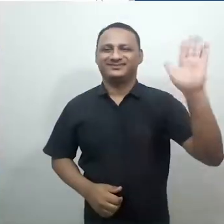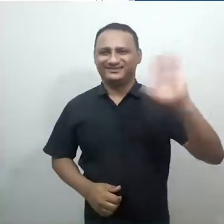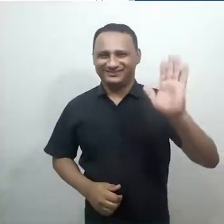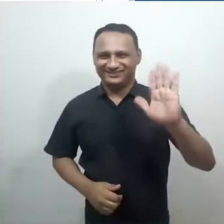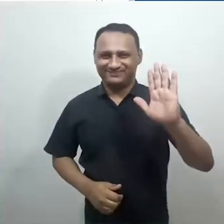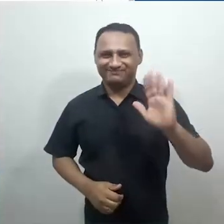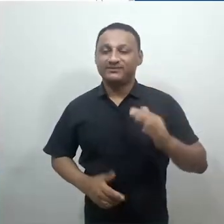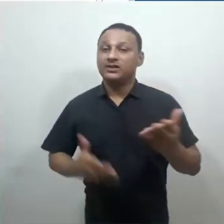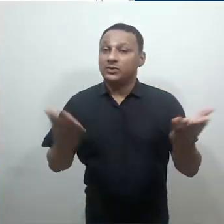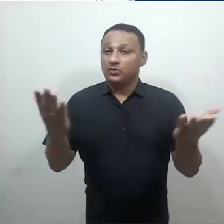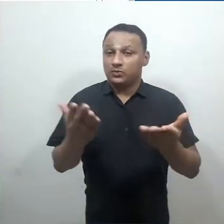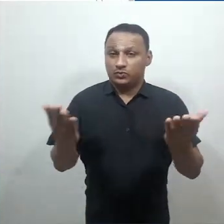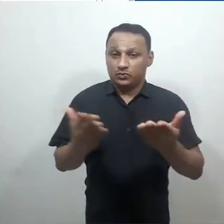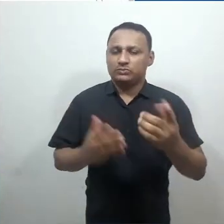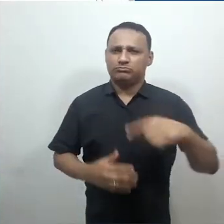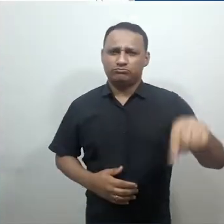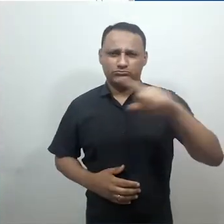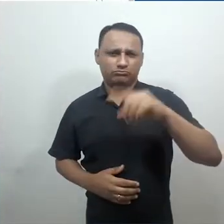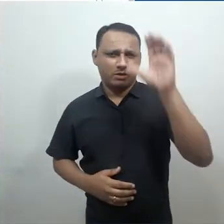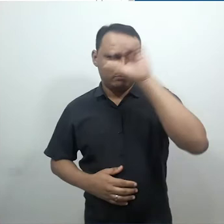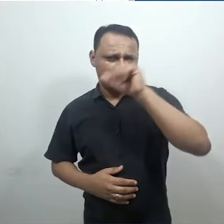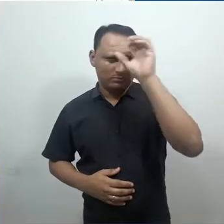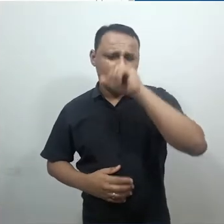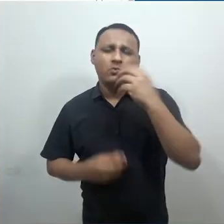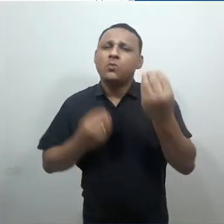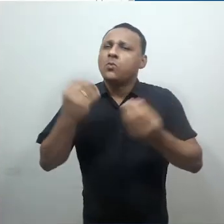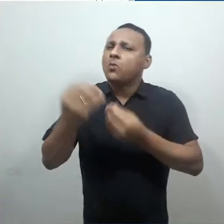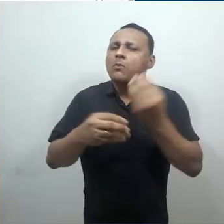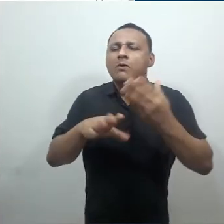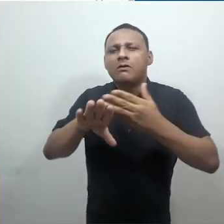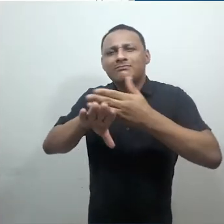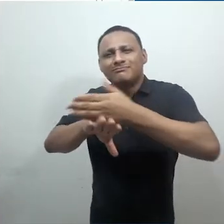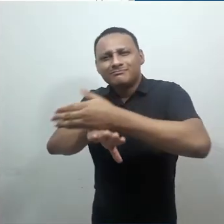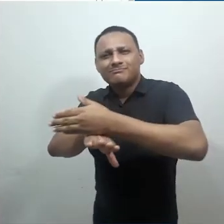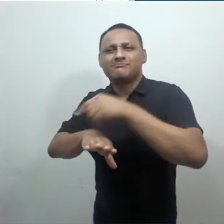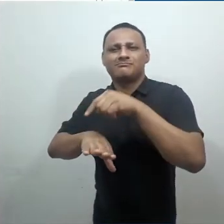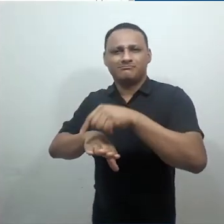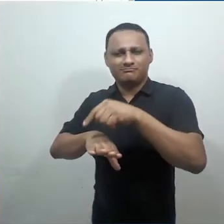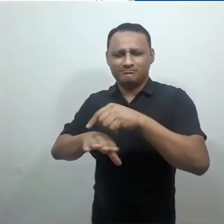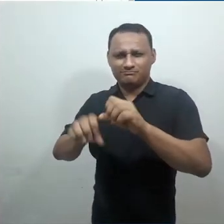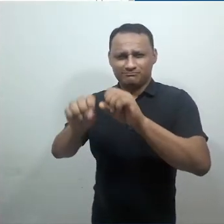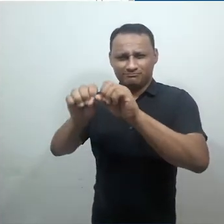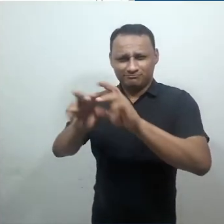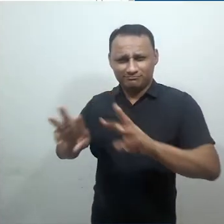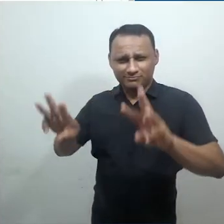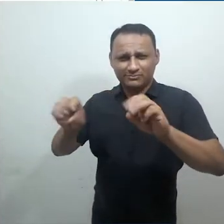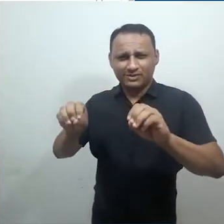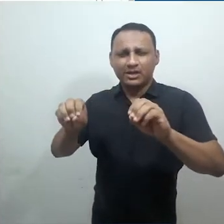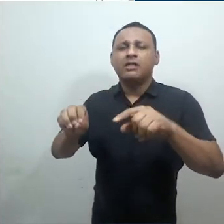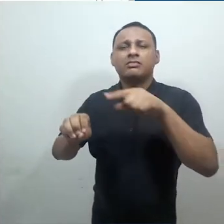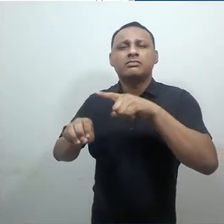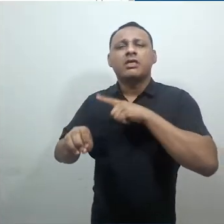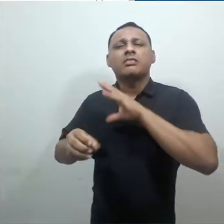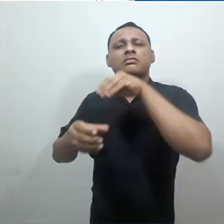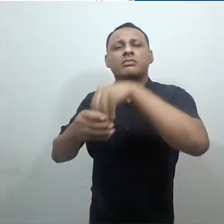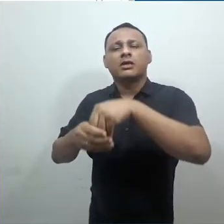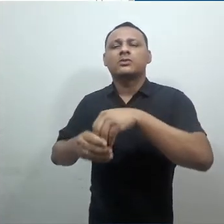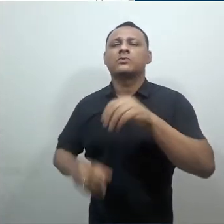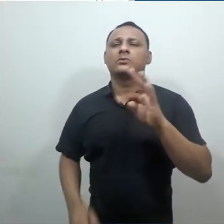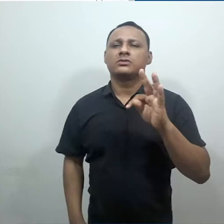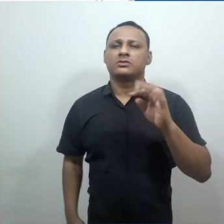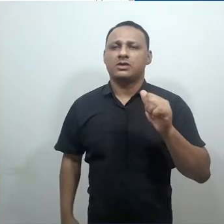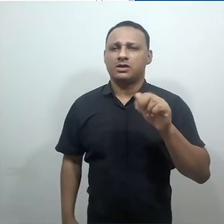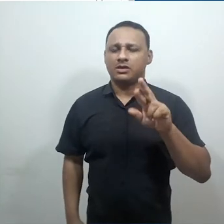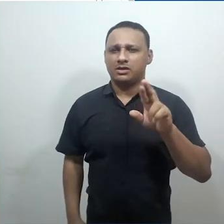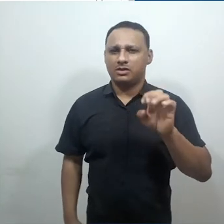Olá, hoje vamos aprender como acessar uma atividade do tipo tarefa. Para acessar a atividade do tipo